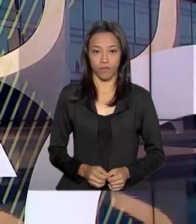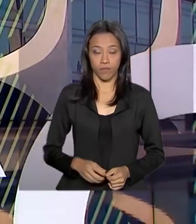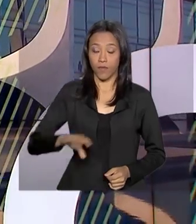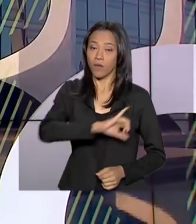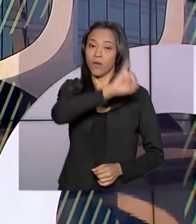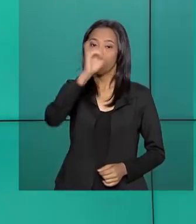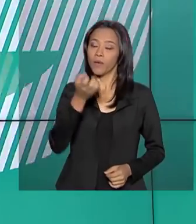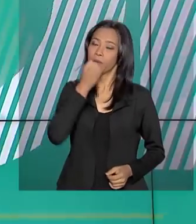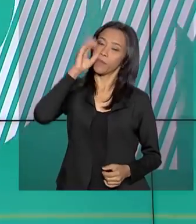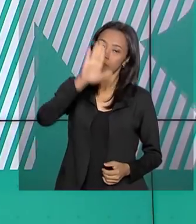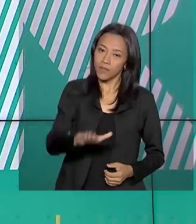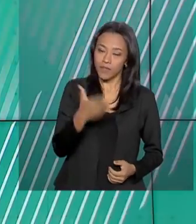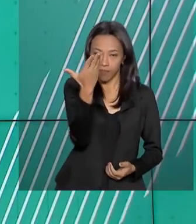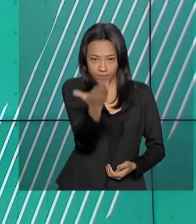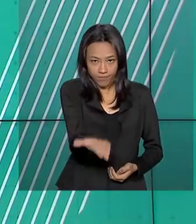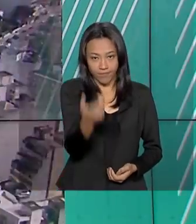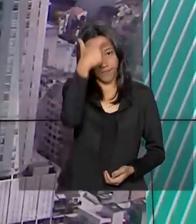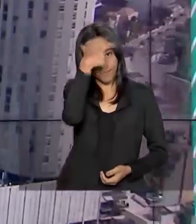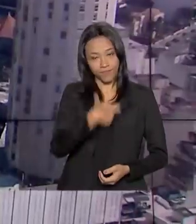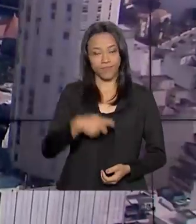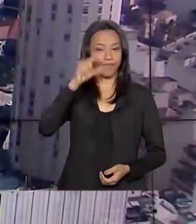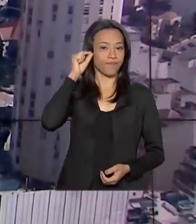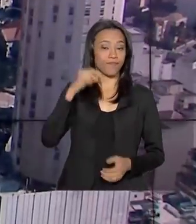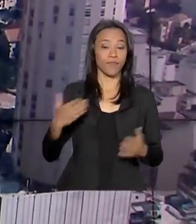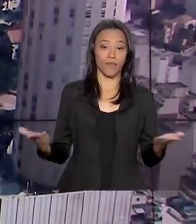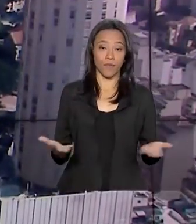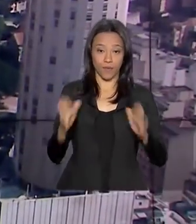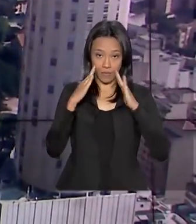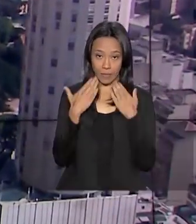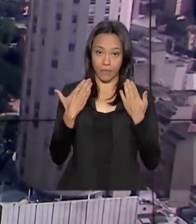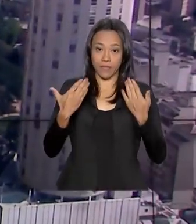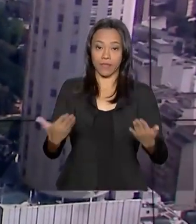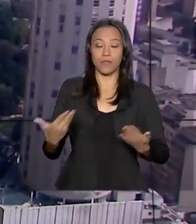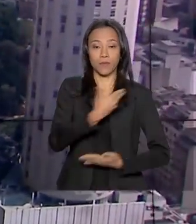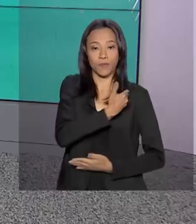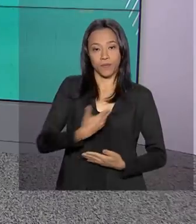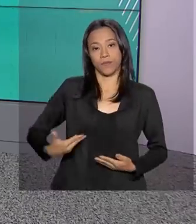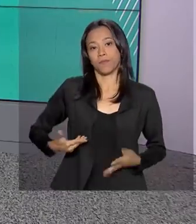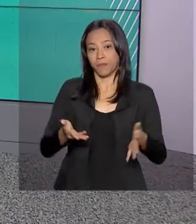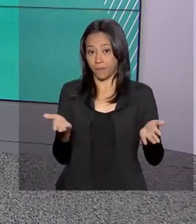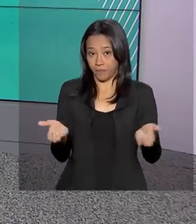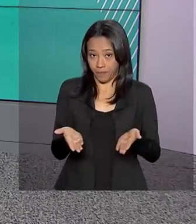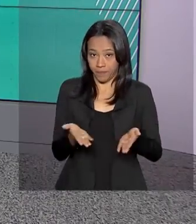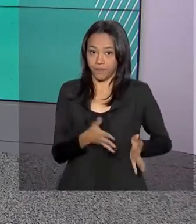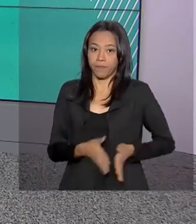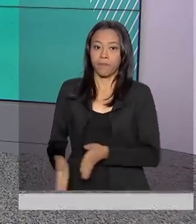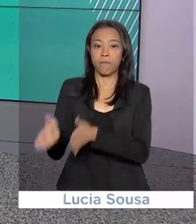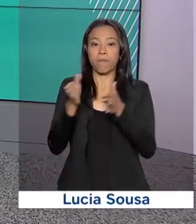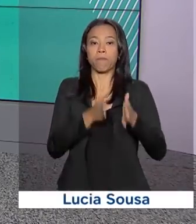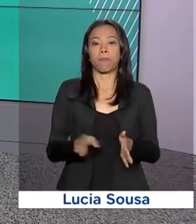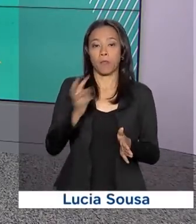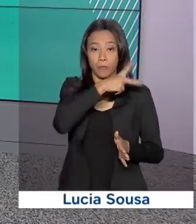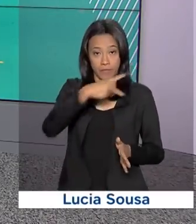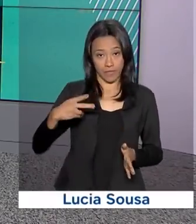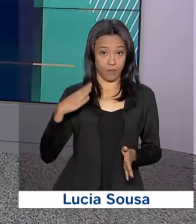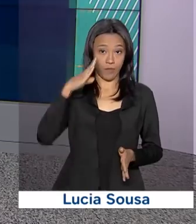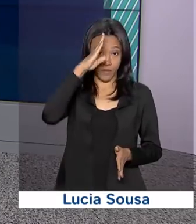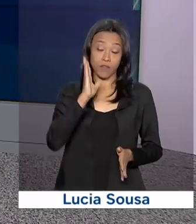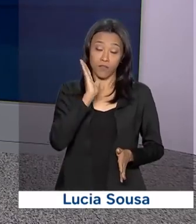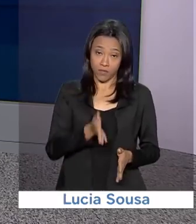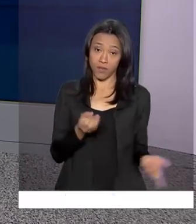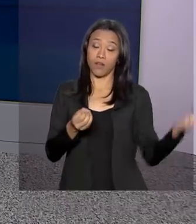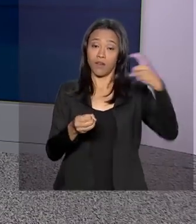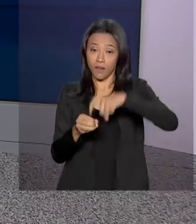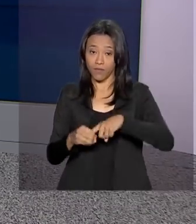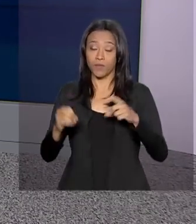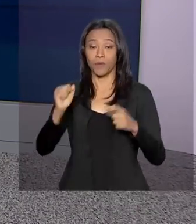Olá, boa tarde para você. Eu sou Roberto Camargo e está no ar o Governo Agora. O presidente Jair Bolsonaro já está de volta